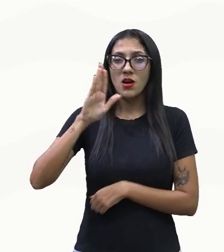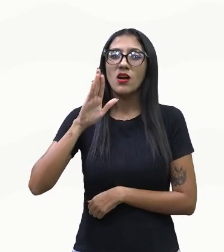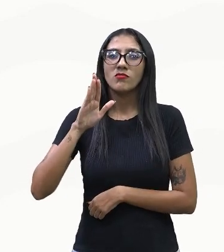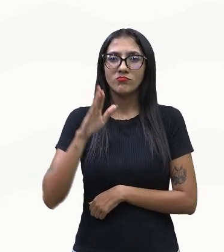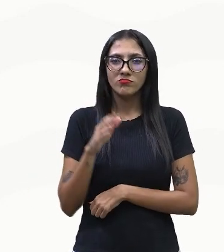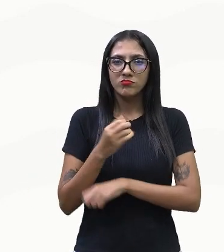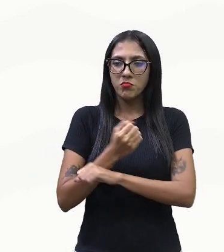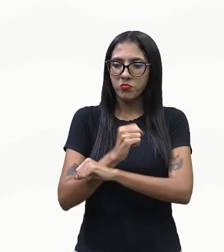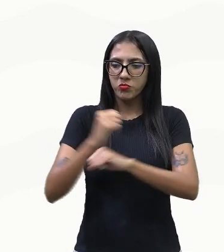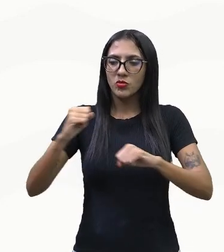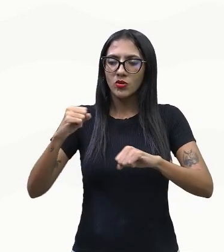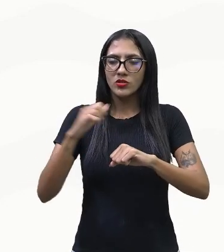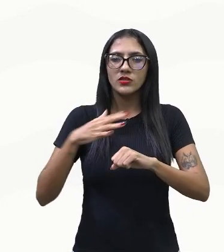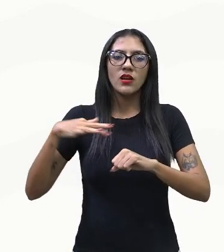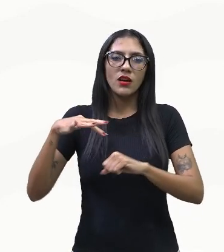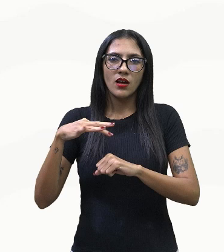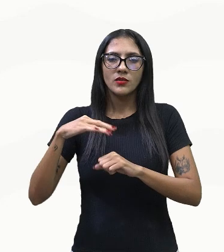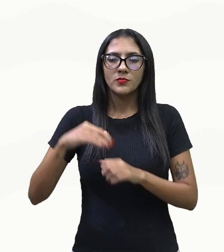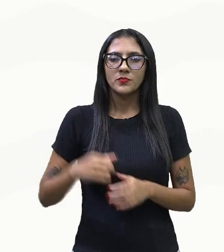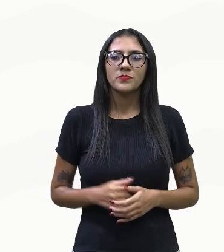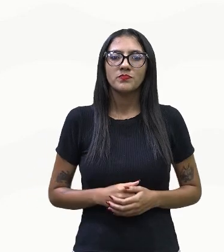Amazônia no ano de 2023.